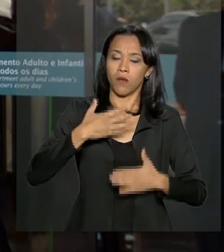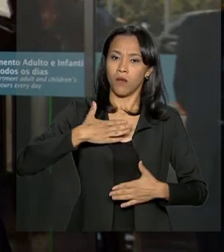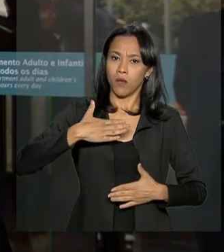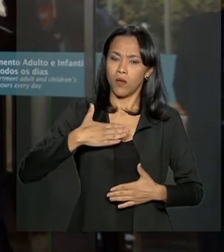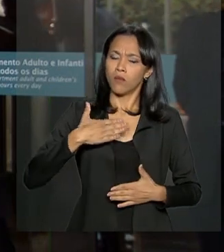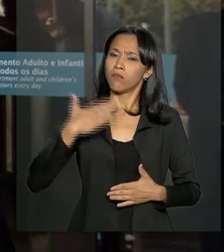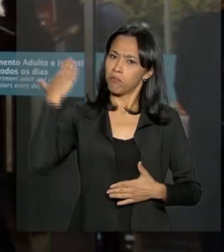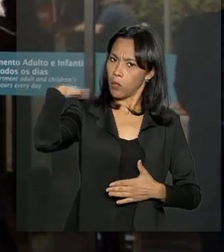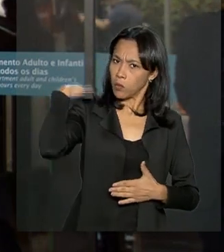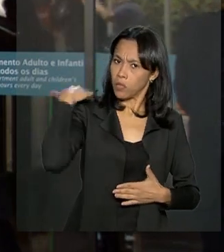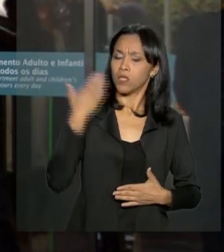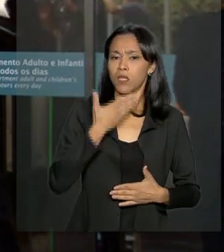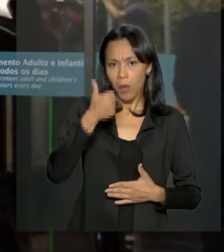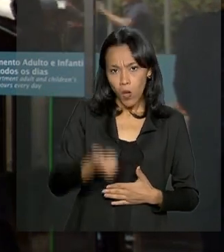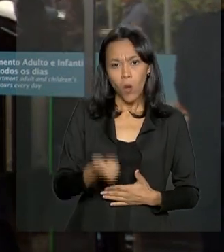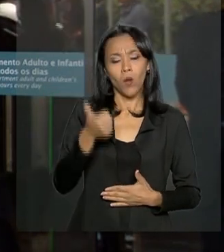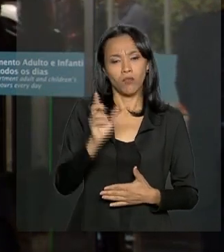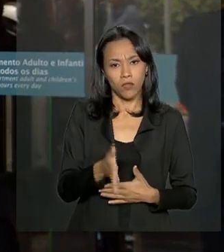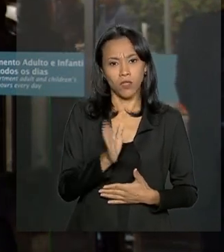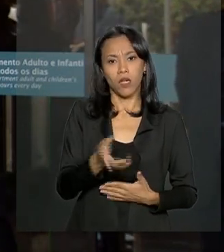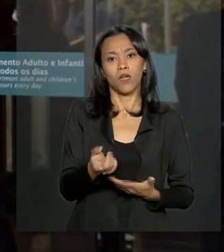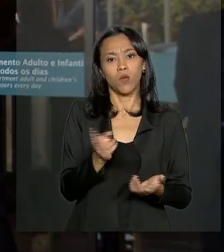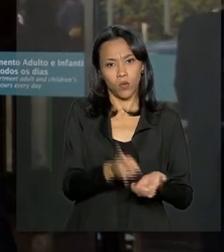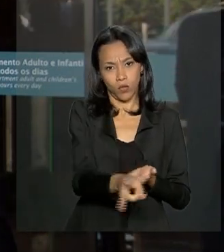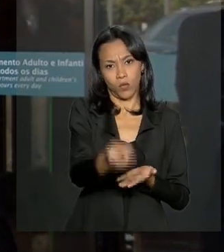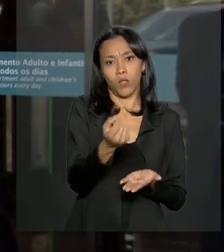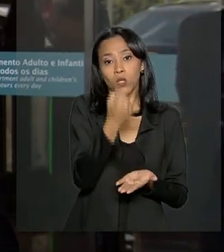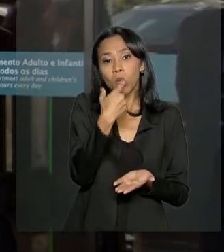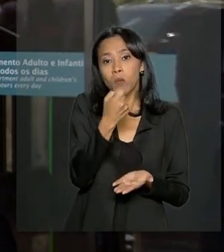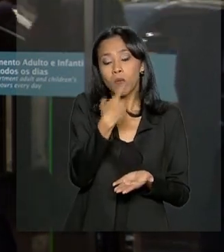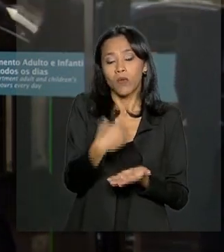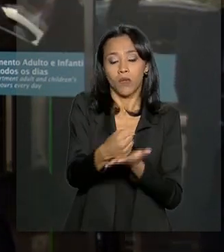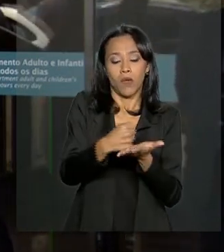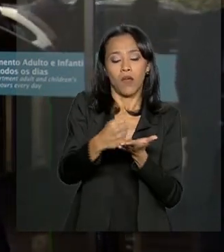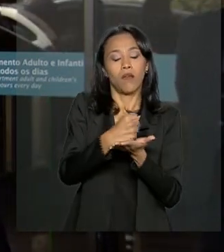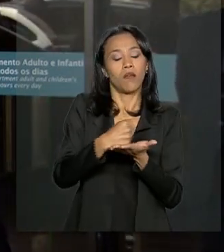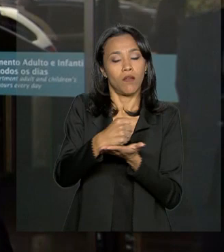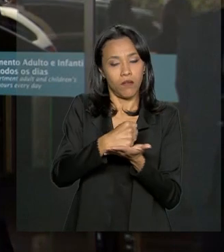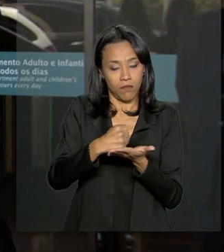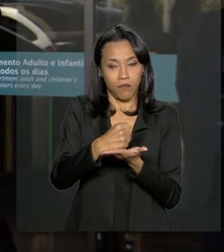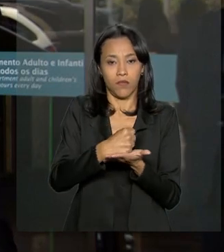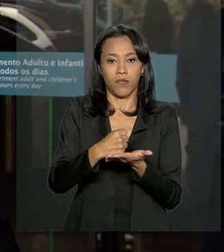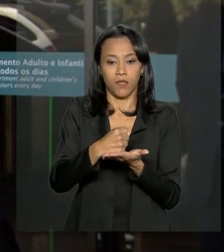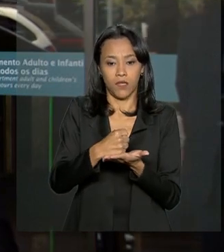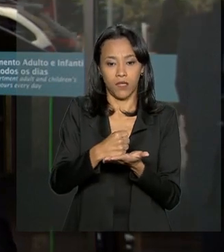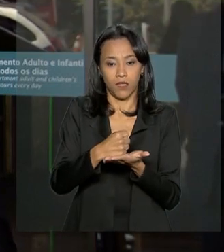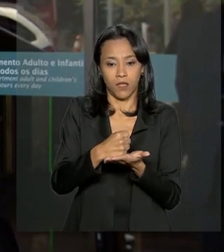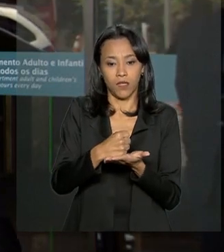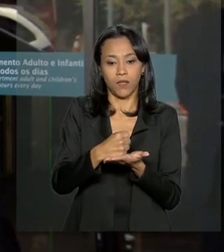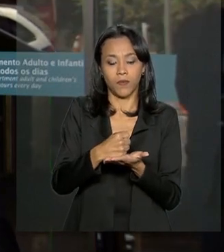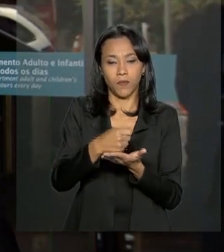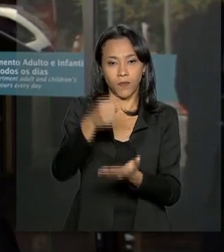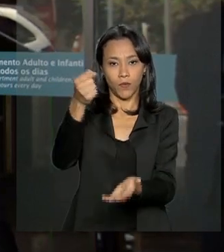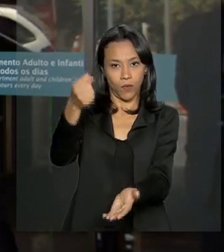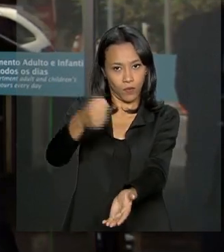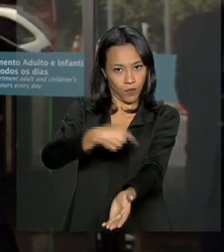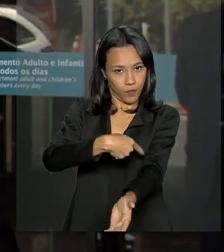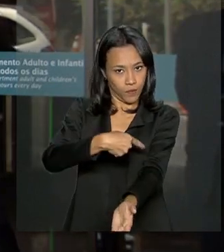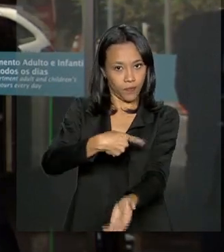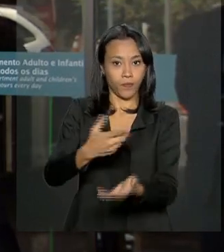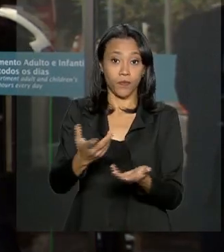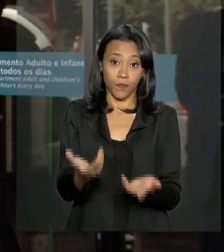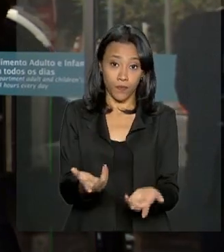muito melhor e ele segue recebendo antibióticos via veia, via soro. Jair Bolsonaro